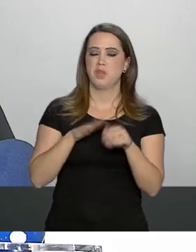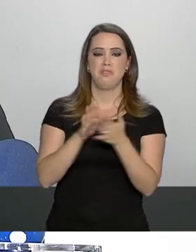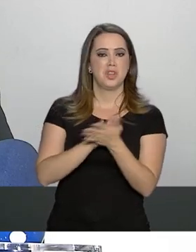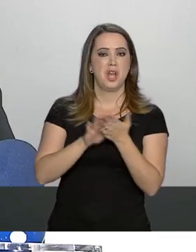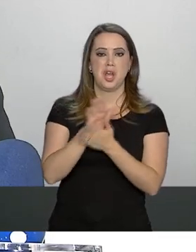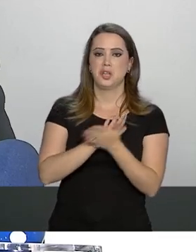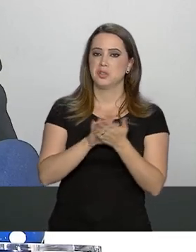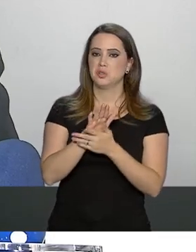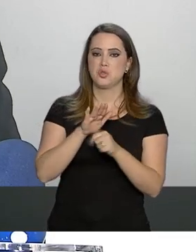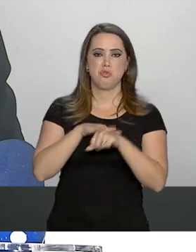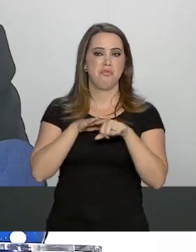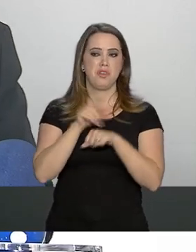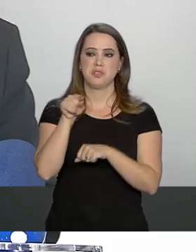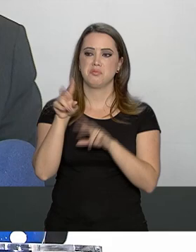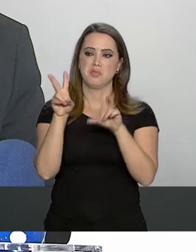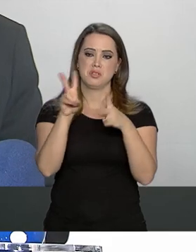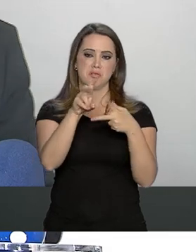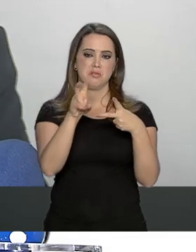comentários comigo.